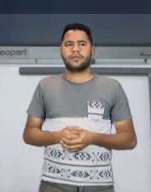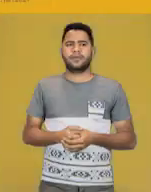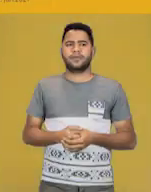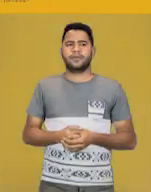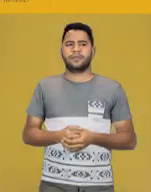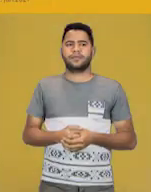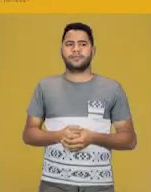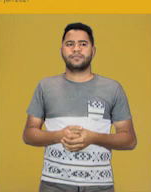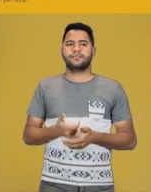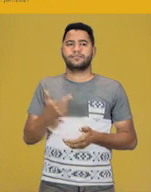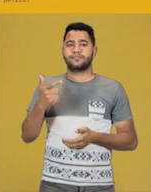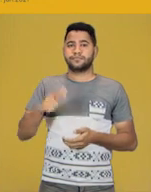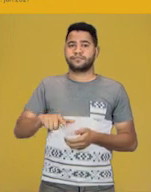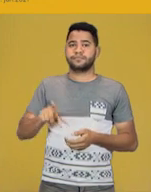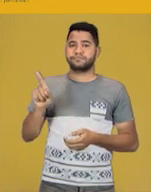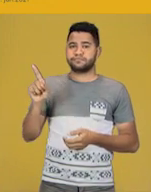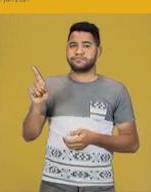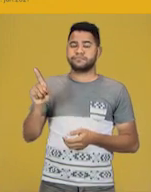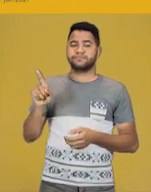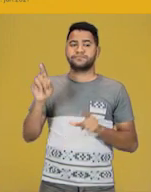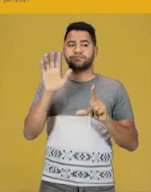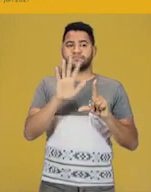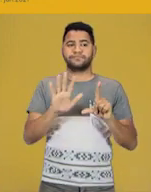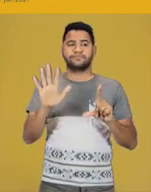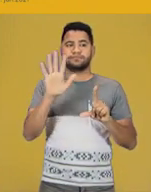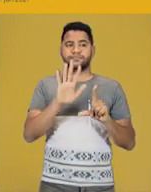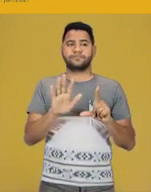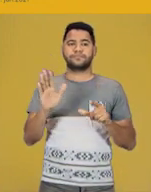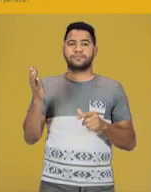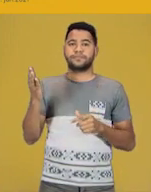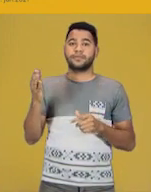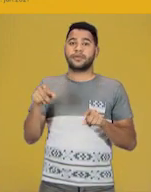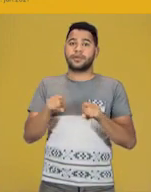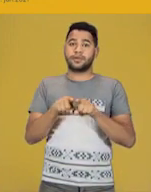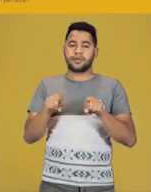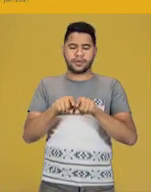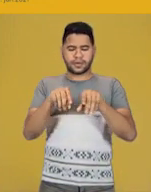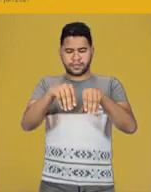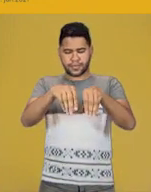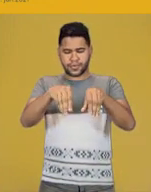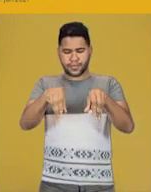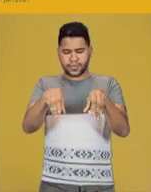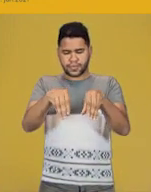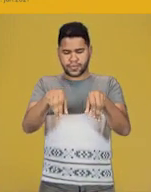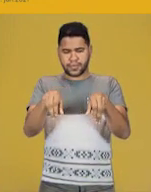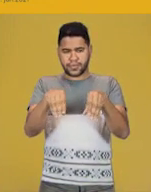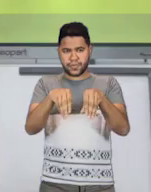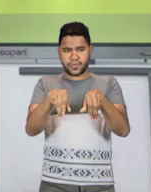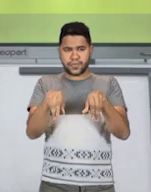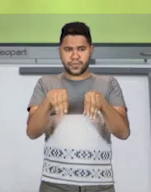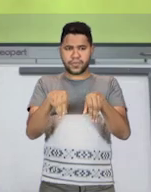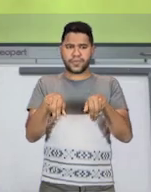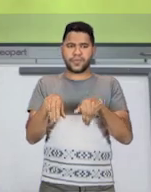Mais uma imagem. And ceramics. A cerâmica também é um tipo de arte.